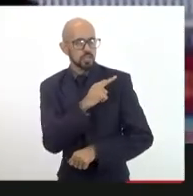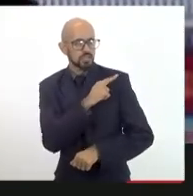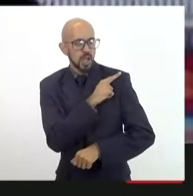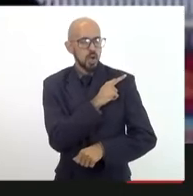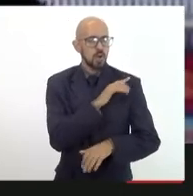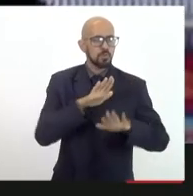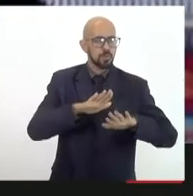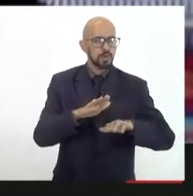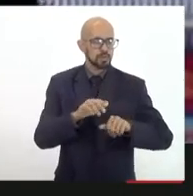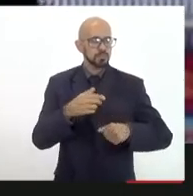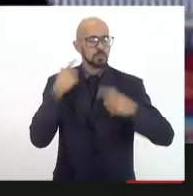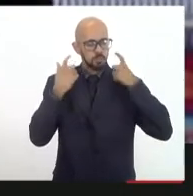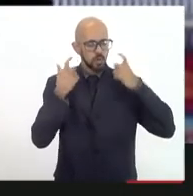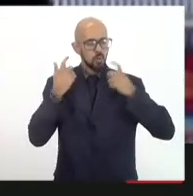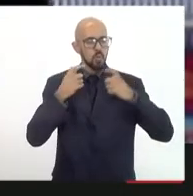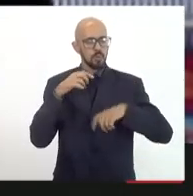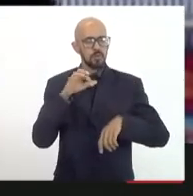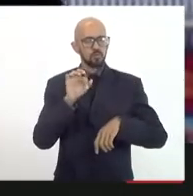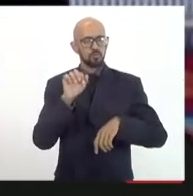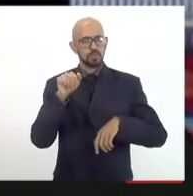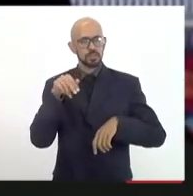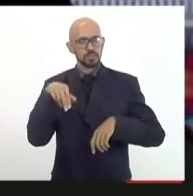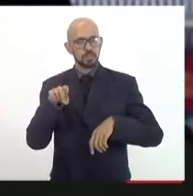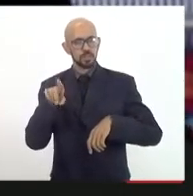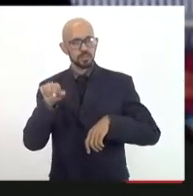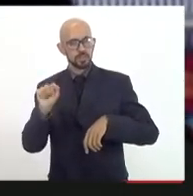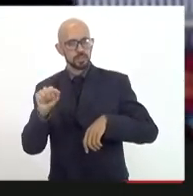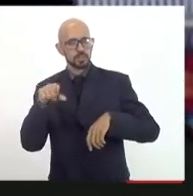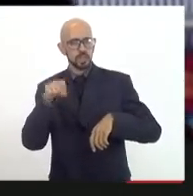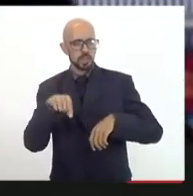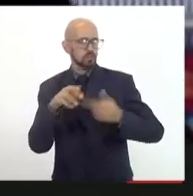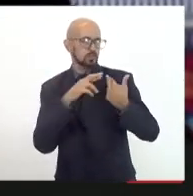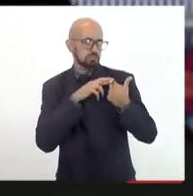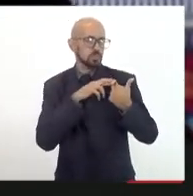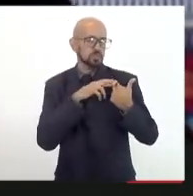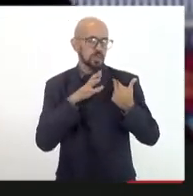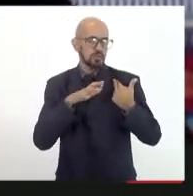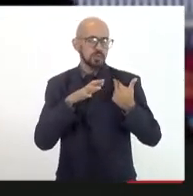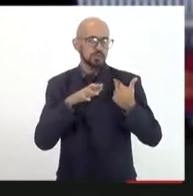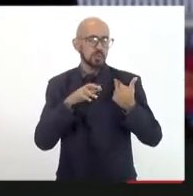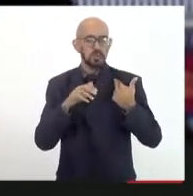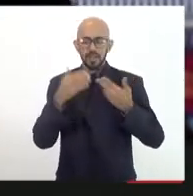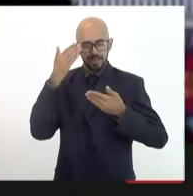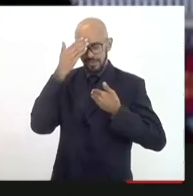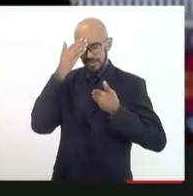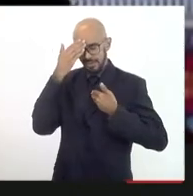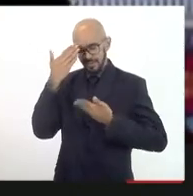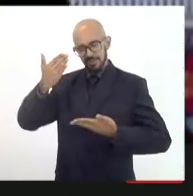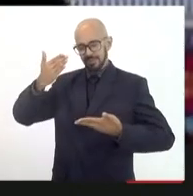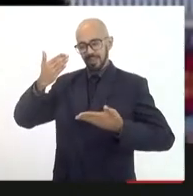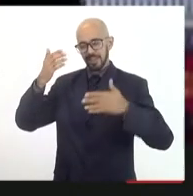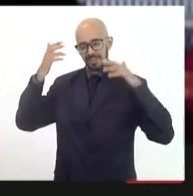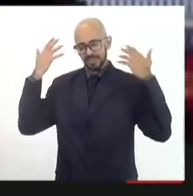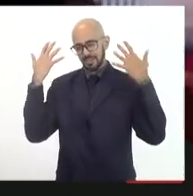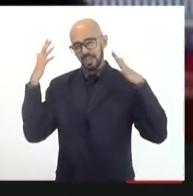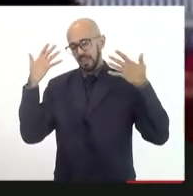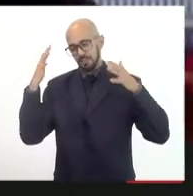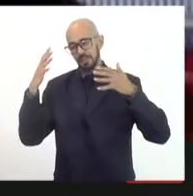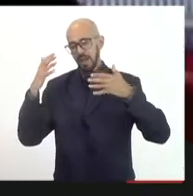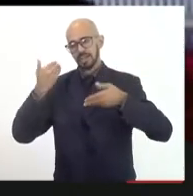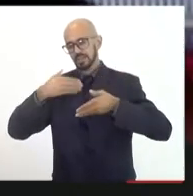Secretaria de Fazenda no mais agradecer e celebrar esse fundo soberano e esse